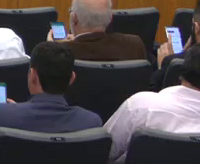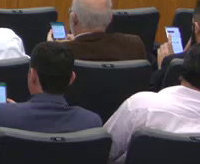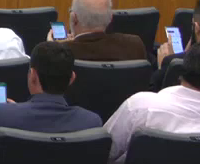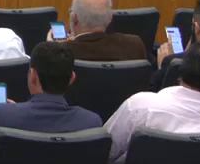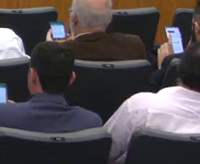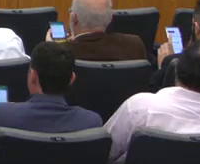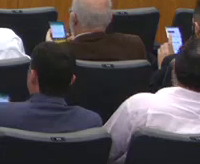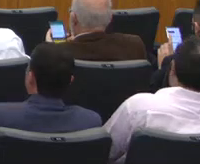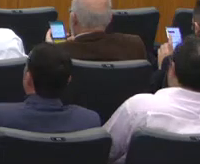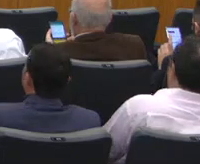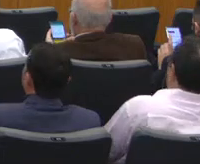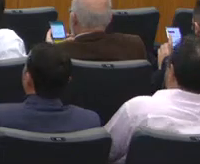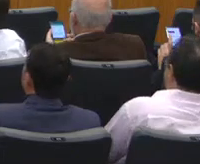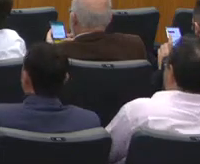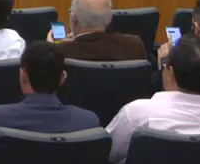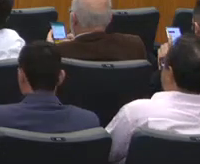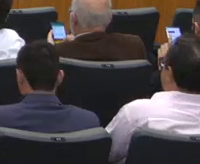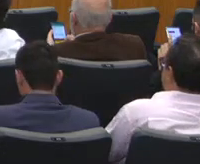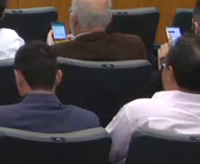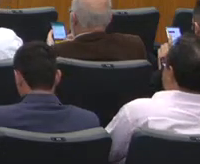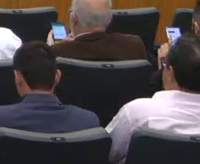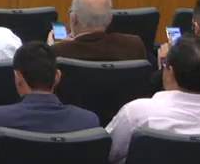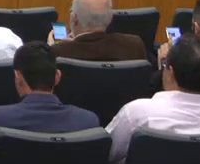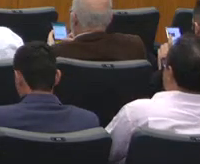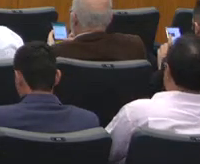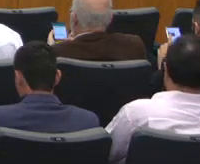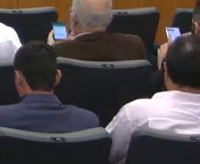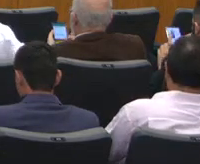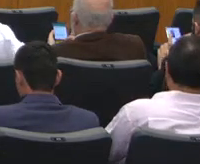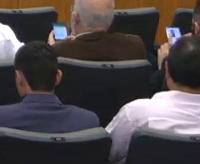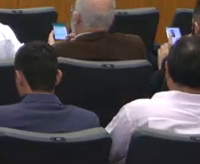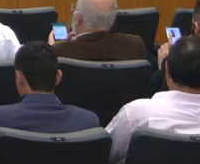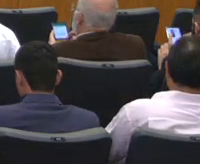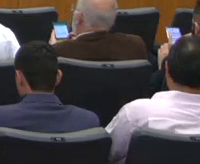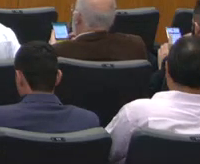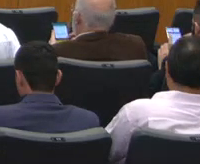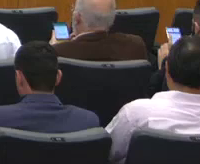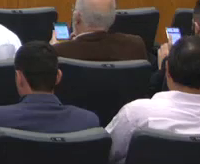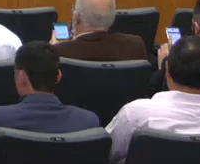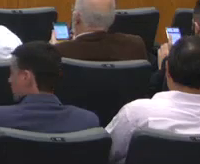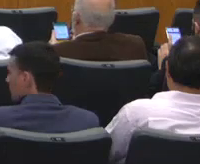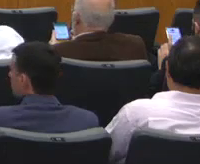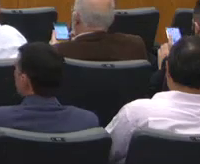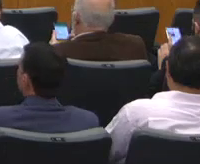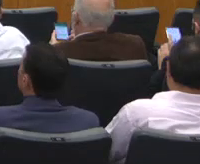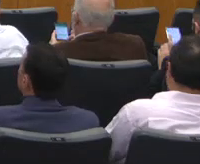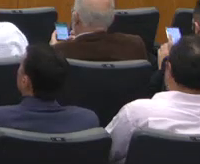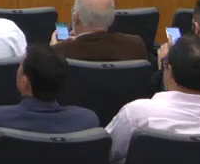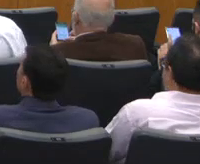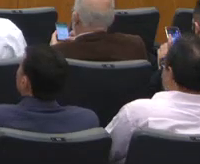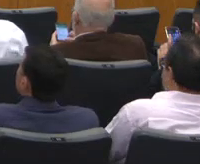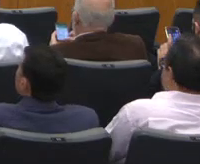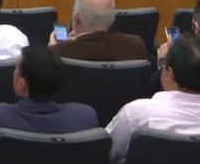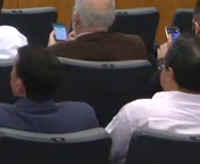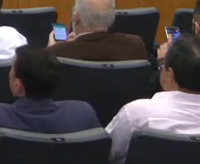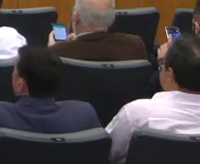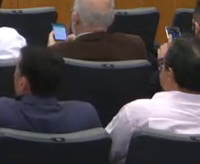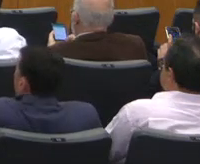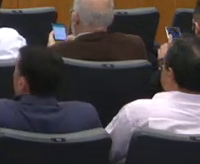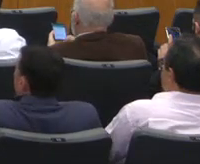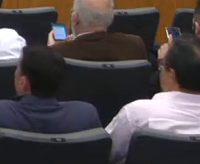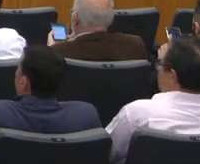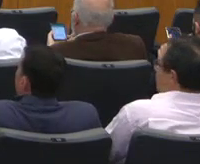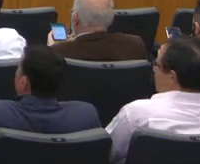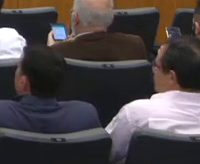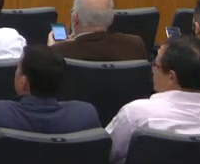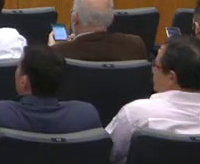Boa tarde a todos, sejam muito bem-vindos a número regimental. Declaro aberta a 12ª reunião extraordinária da Comissão